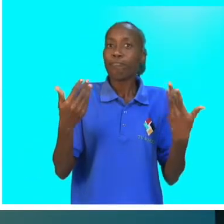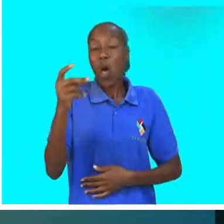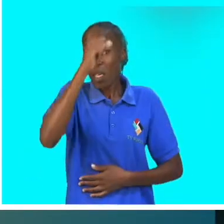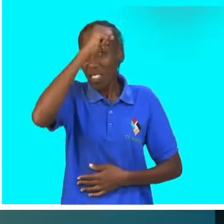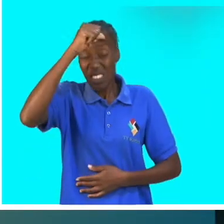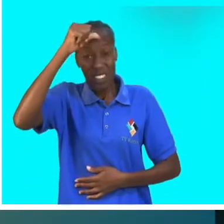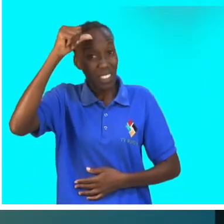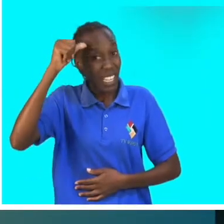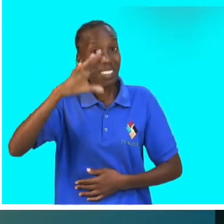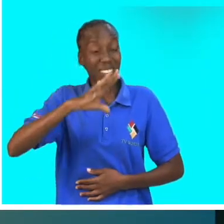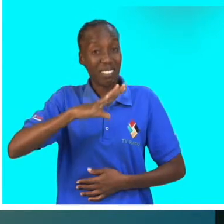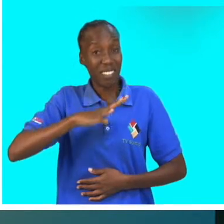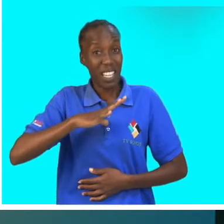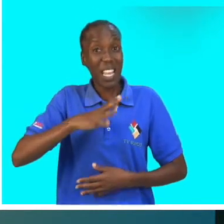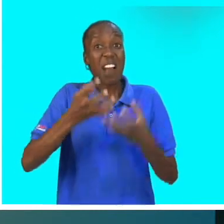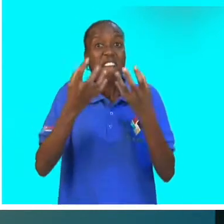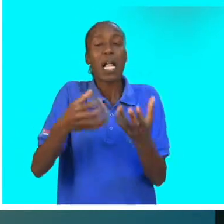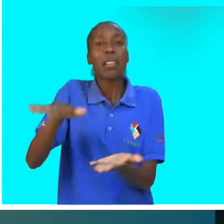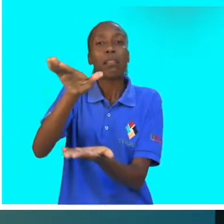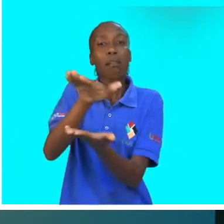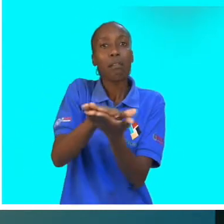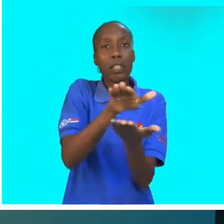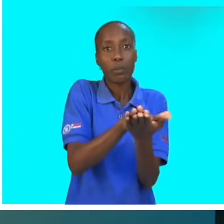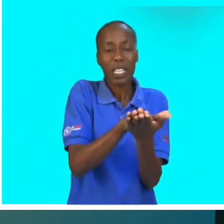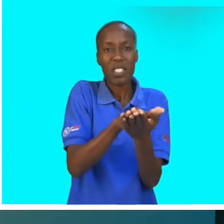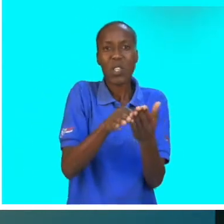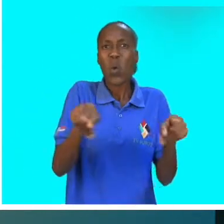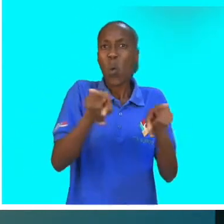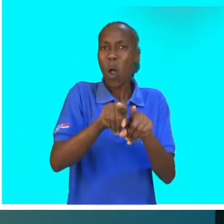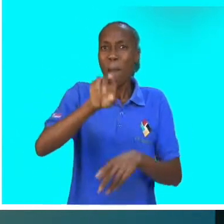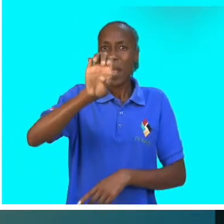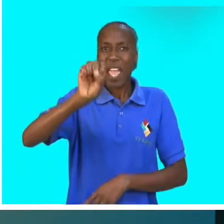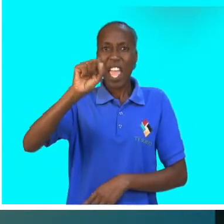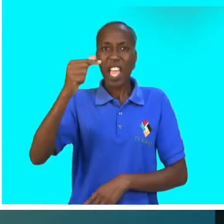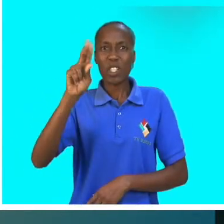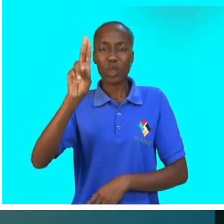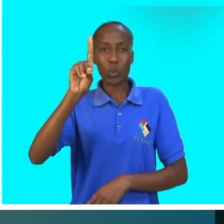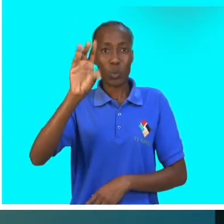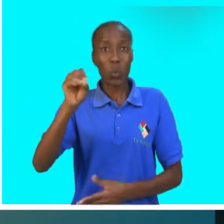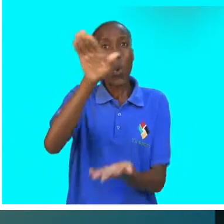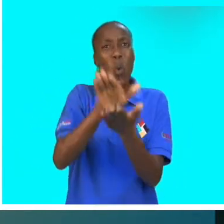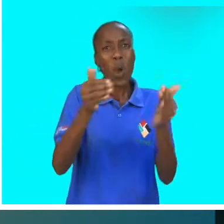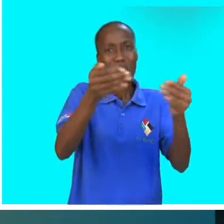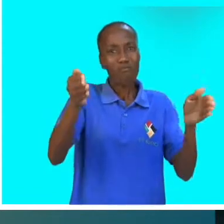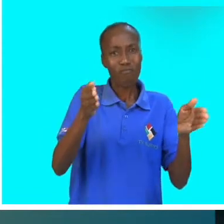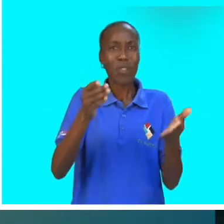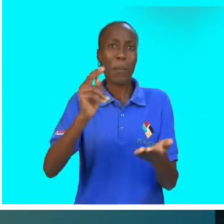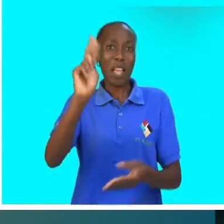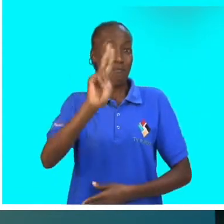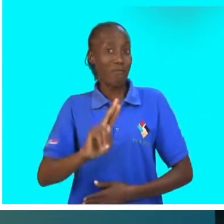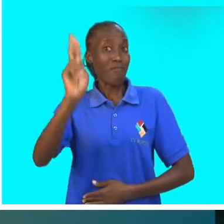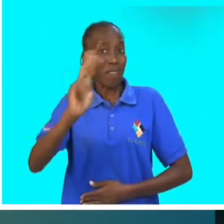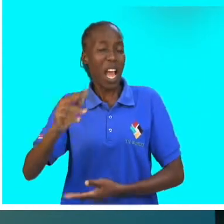A outra dificuldade que tenho é a falta de espaço na forma de um estúdio. Um estúdio ajudaria muito.